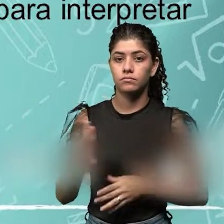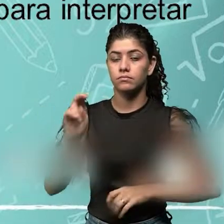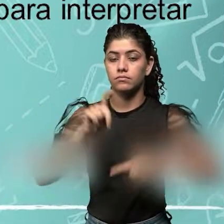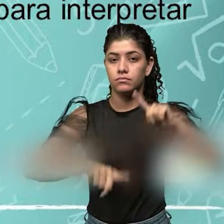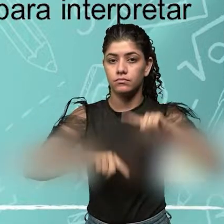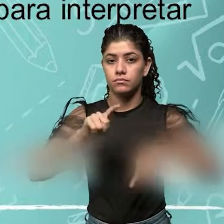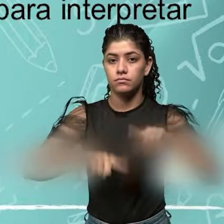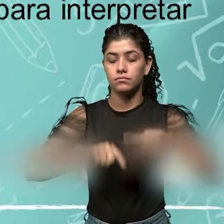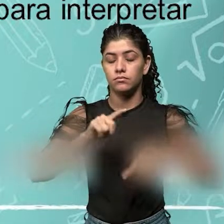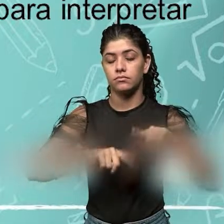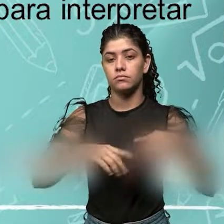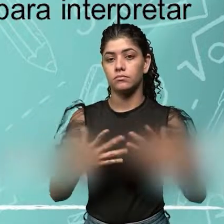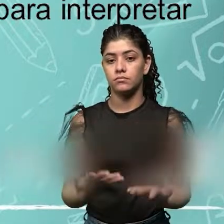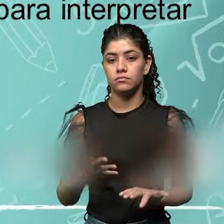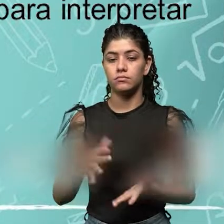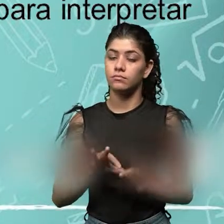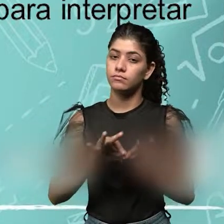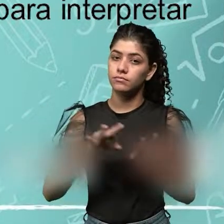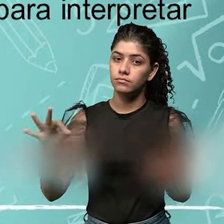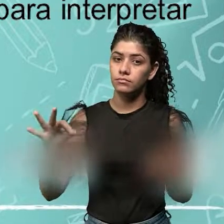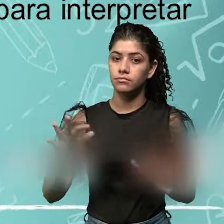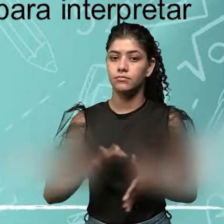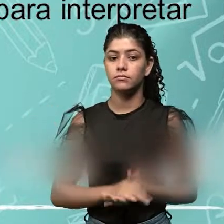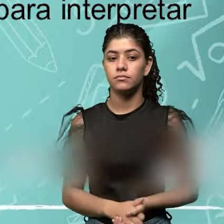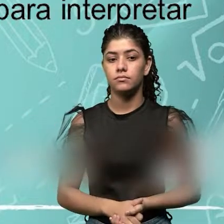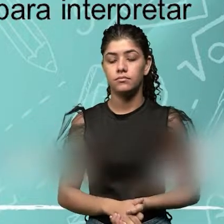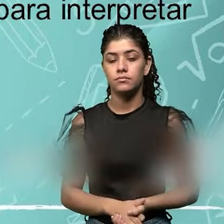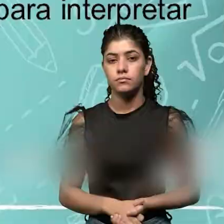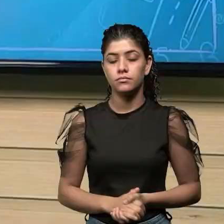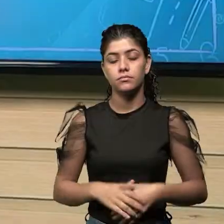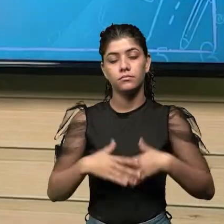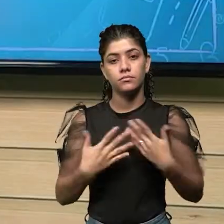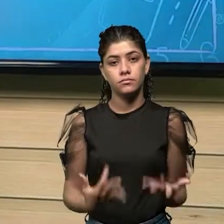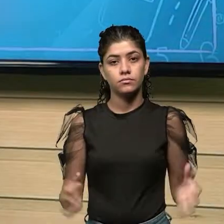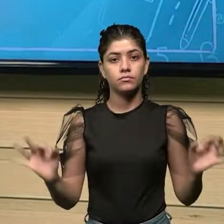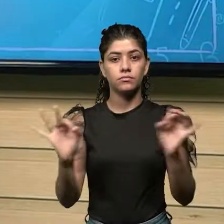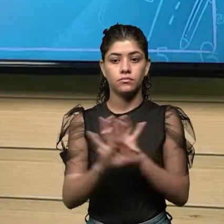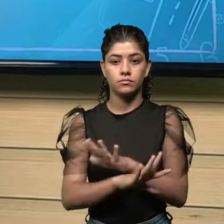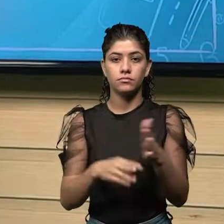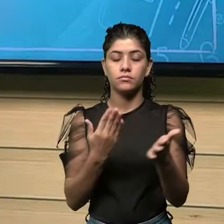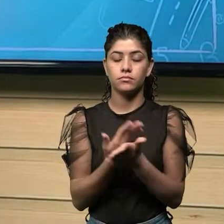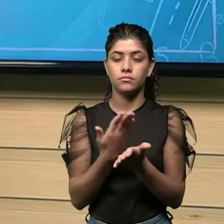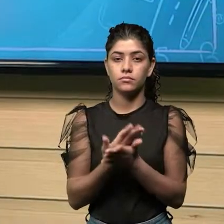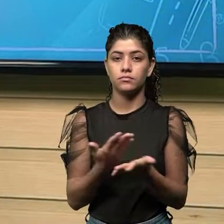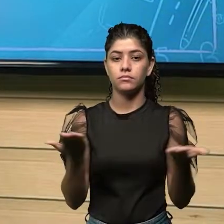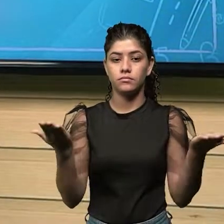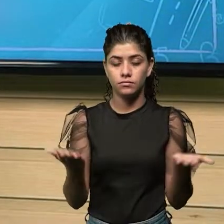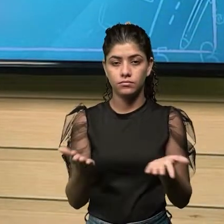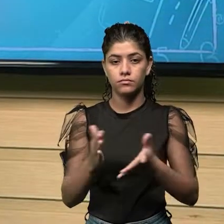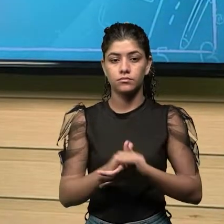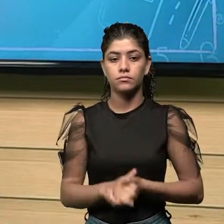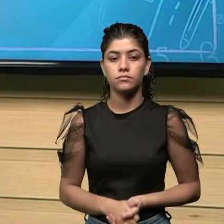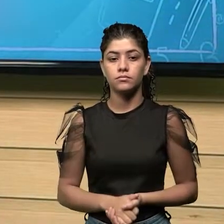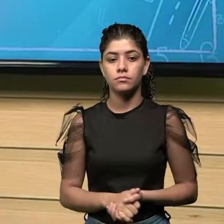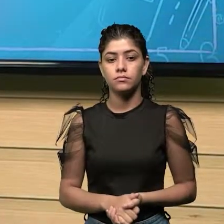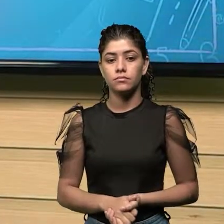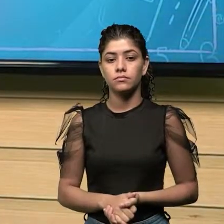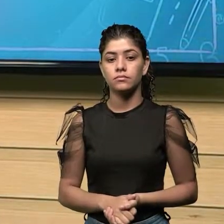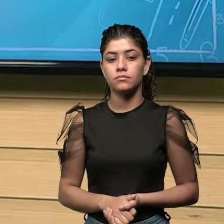qual instrumento ele vai utilizar para efetuar aquela medida. Aqui a gente encerra a nossa primeira aula